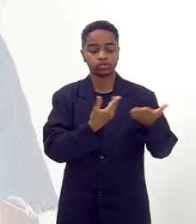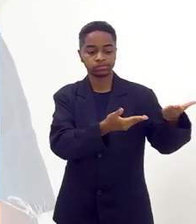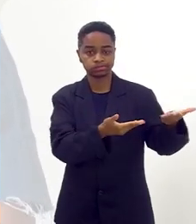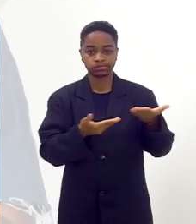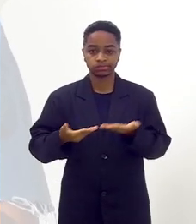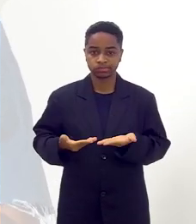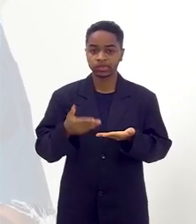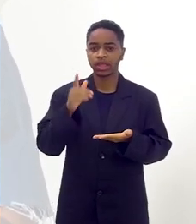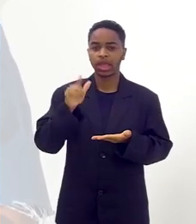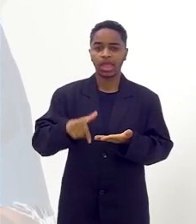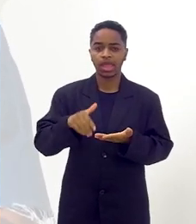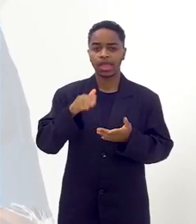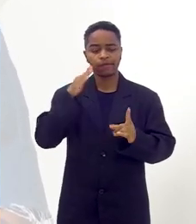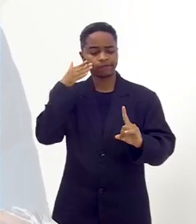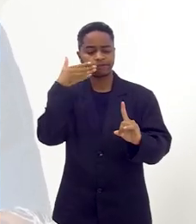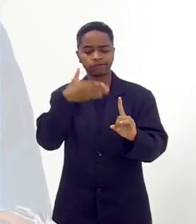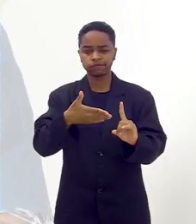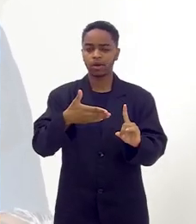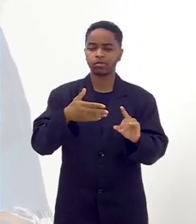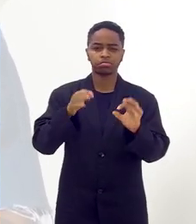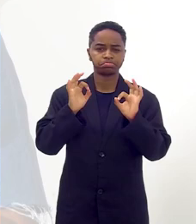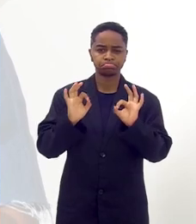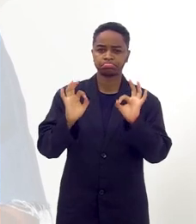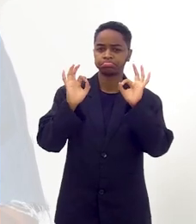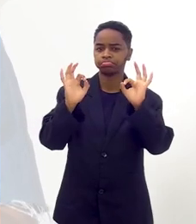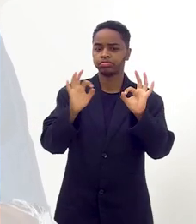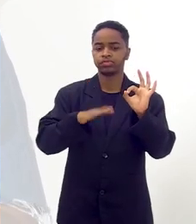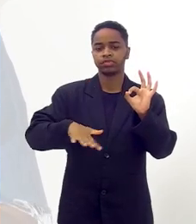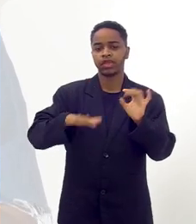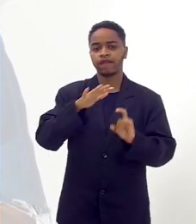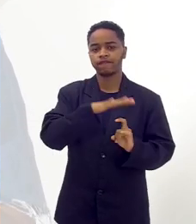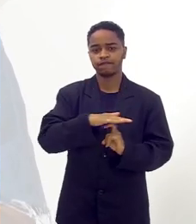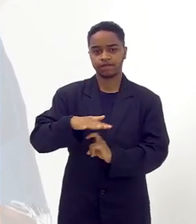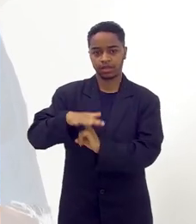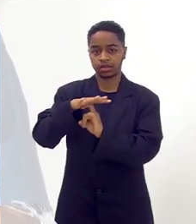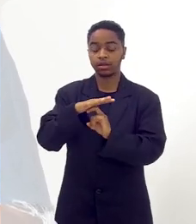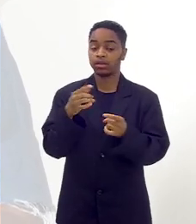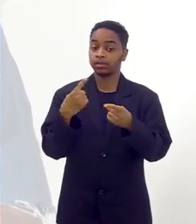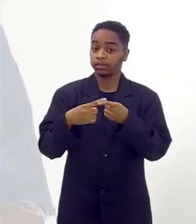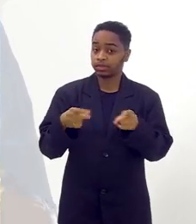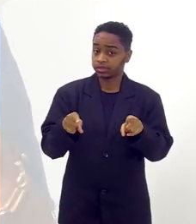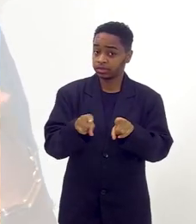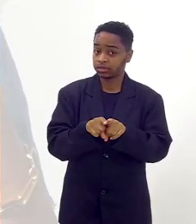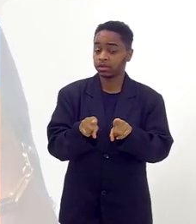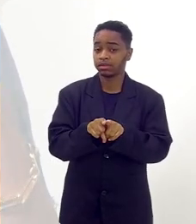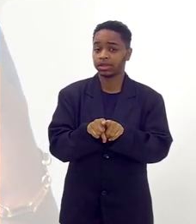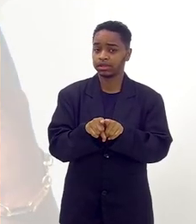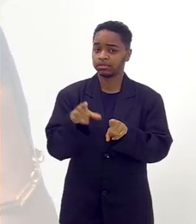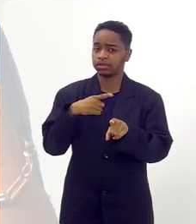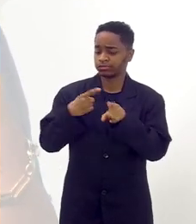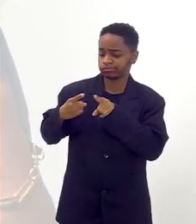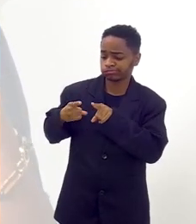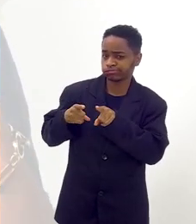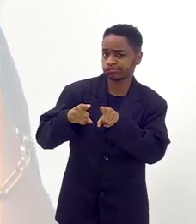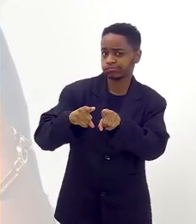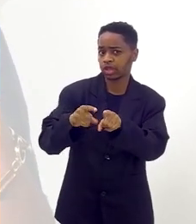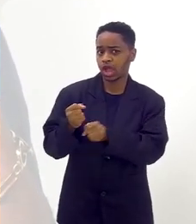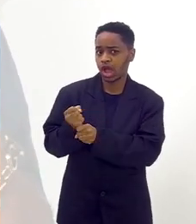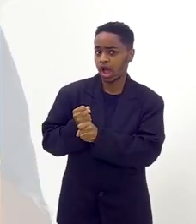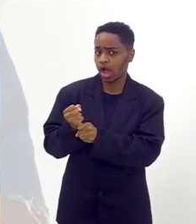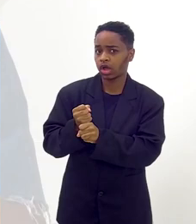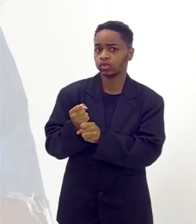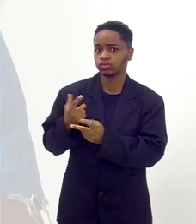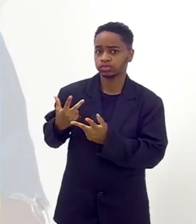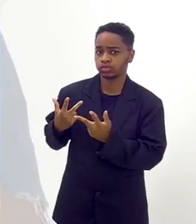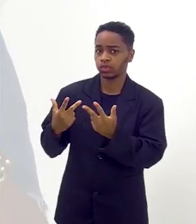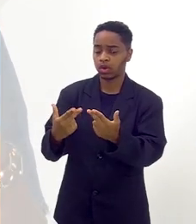estamos recebendo aqui uma das maiores atrações da Expo Religião, que inclusive a gente para é